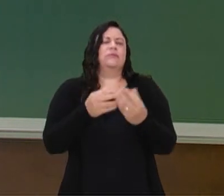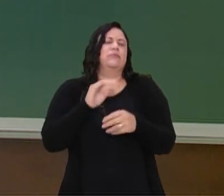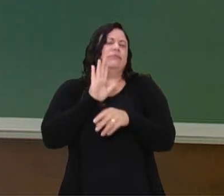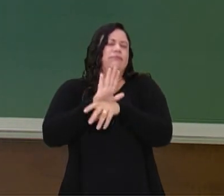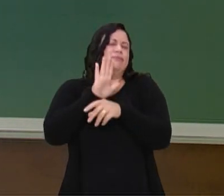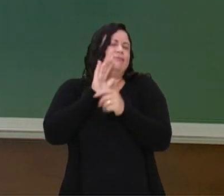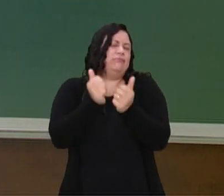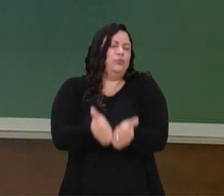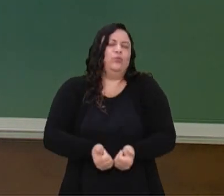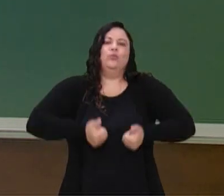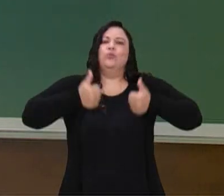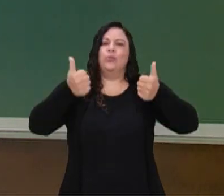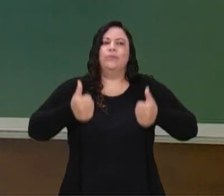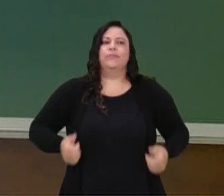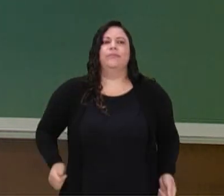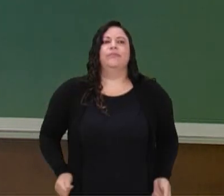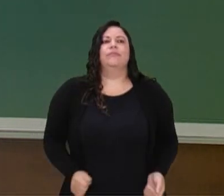movimento.